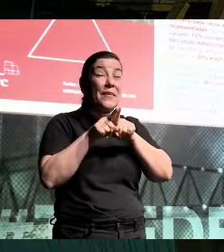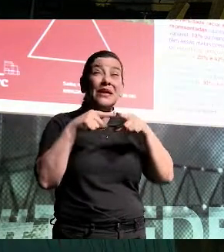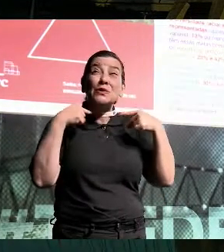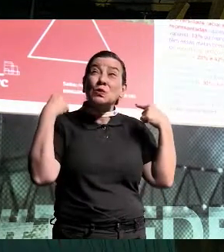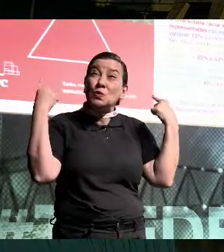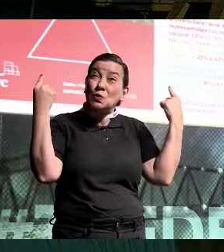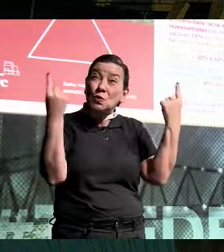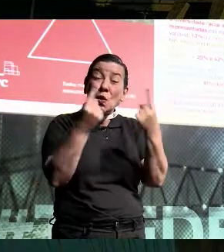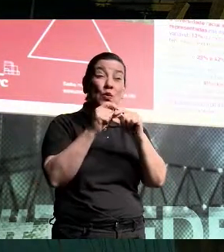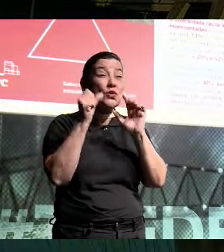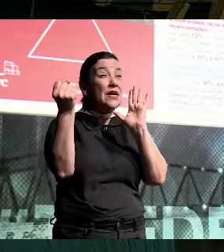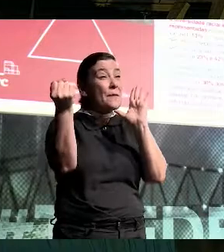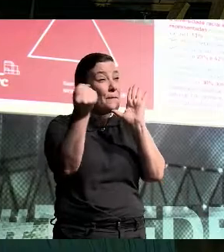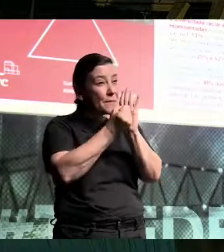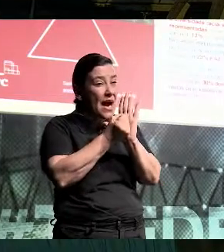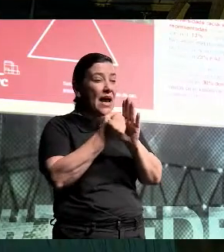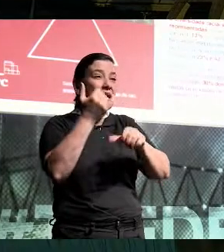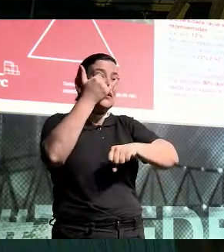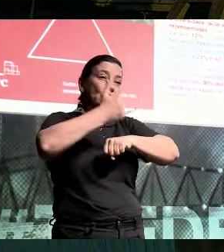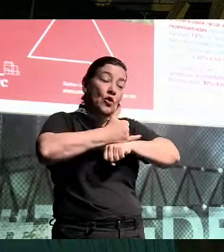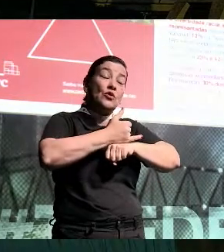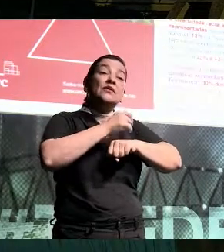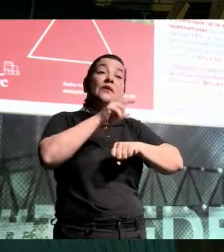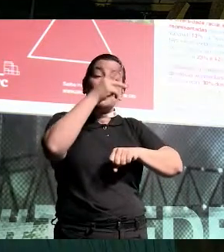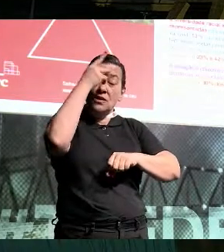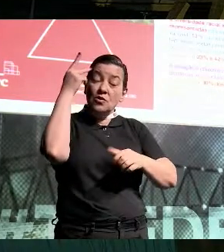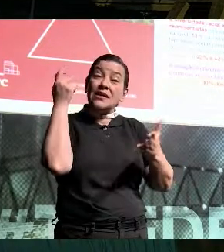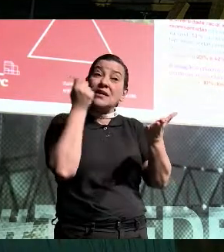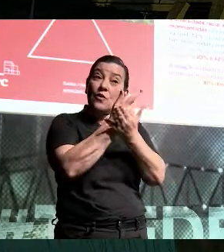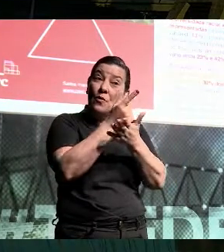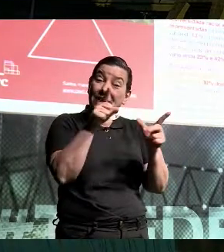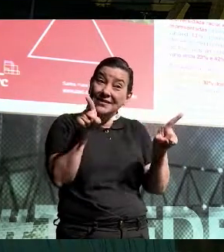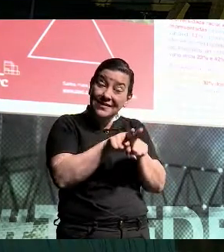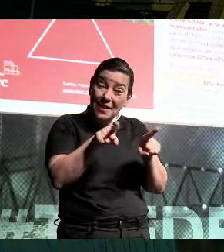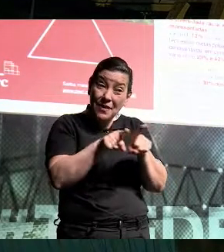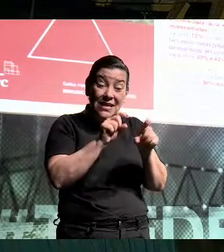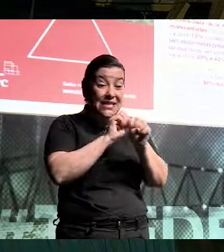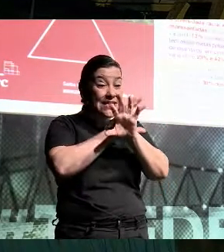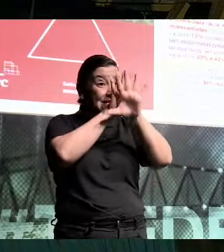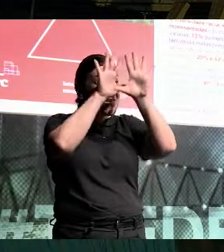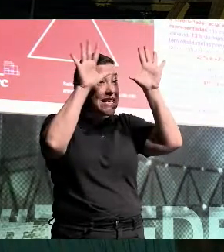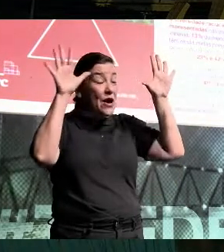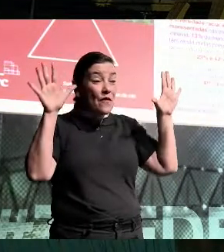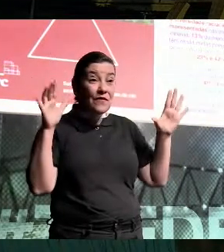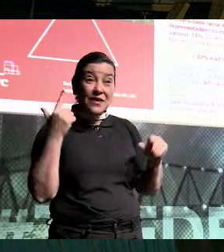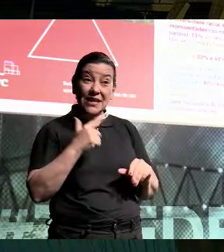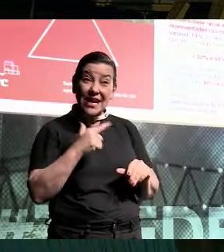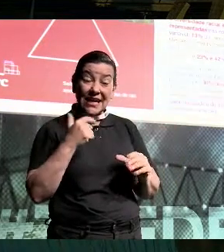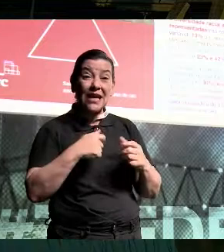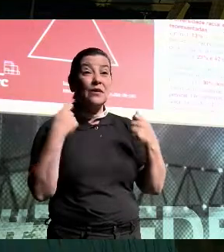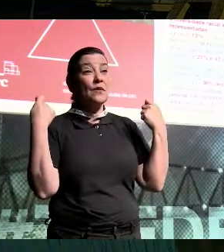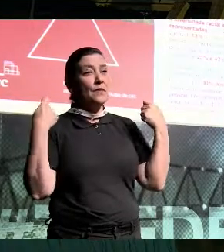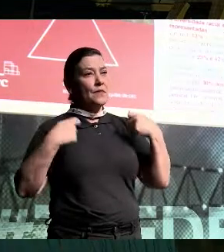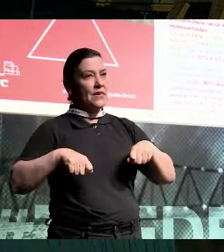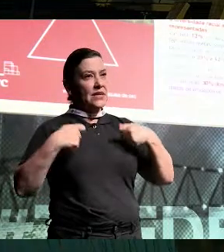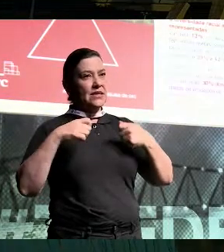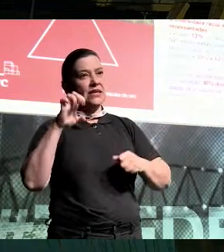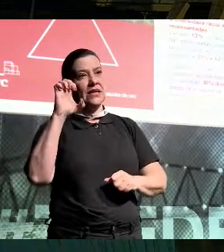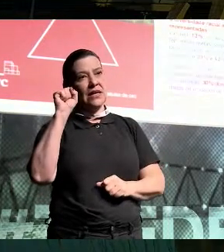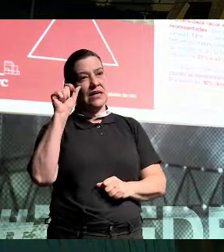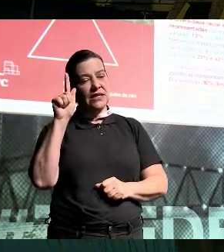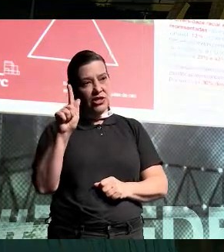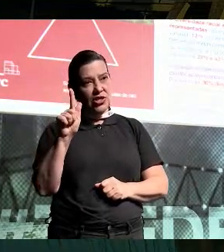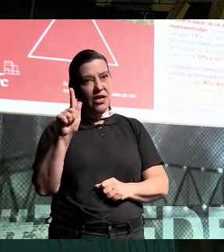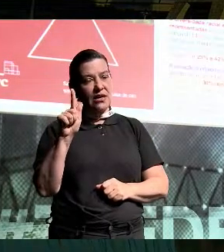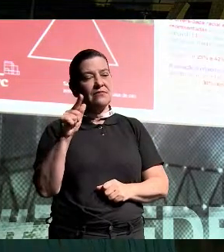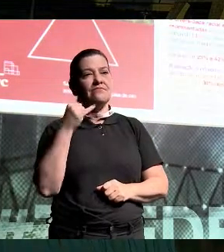faz parte de marcas, e aqui eu digo consumidores também, se não ficar claro que a gente precisa trazer o ESG para dentro